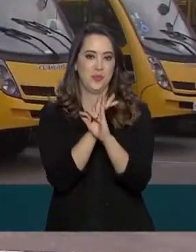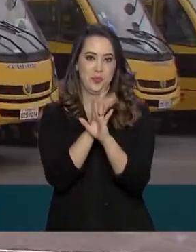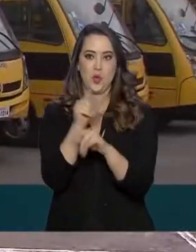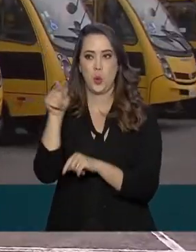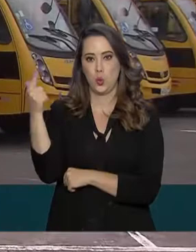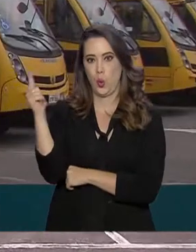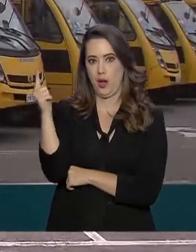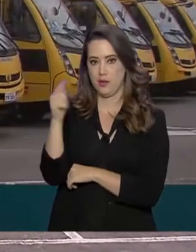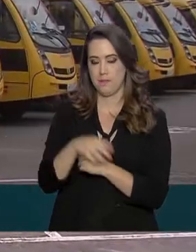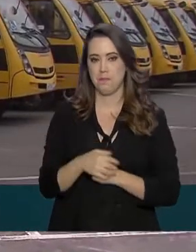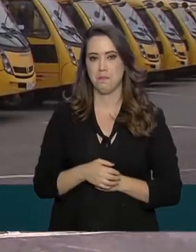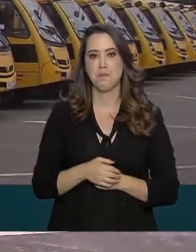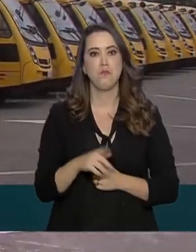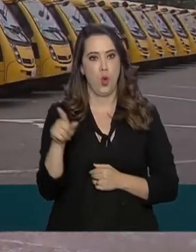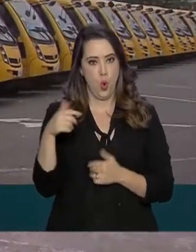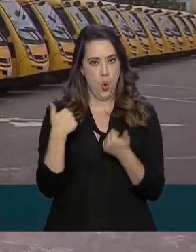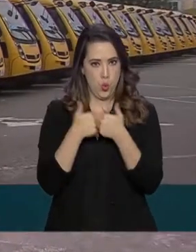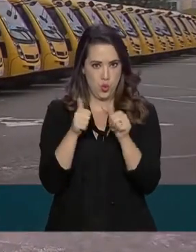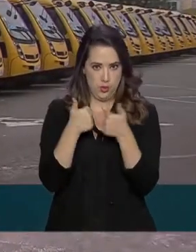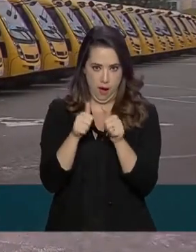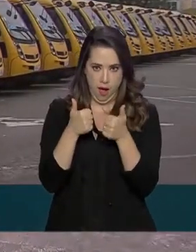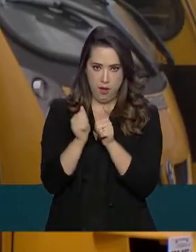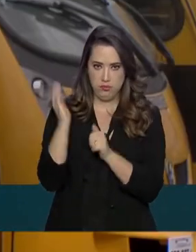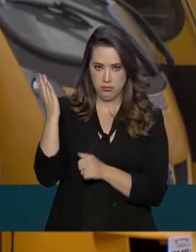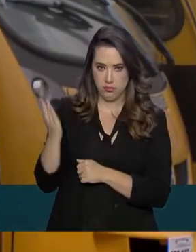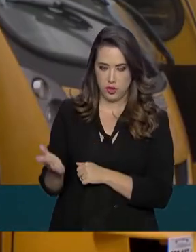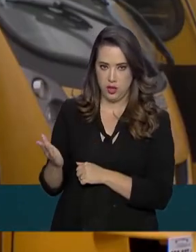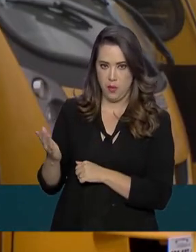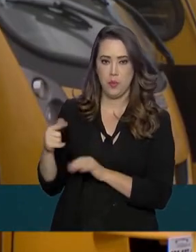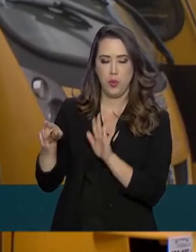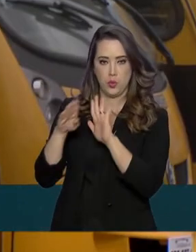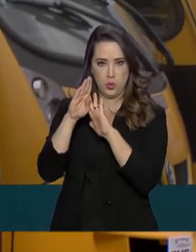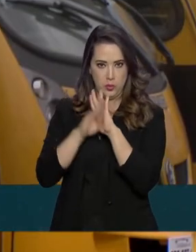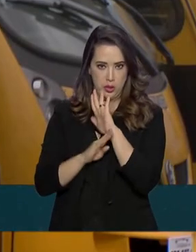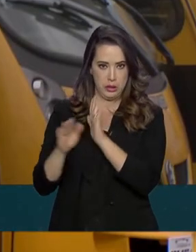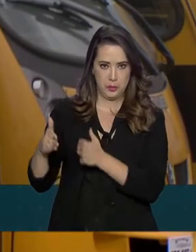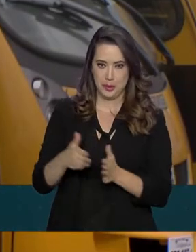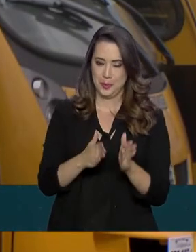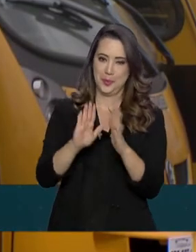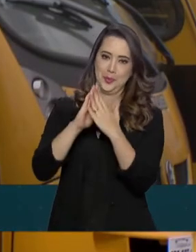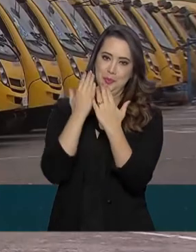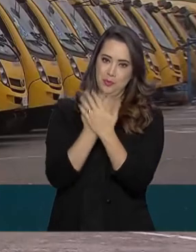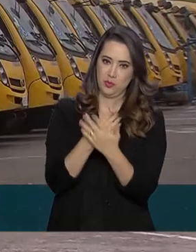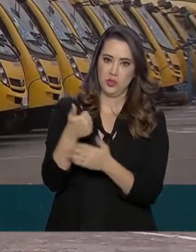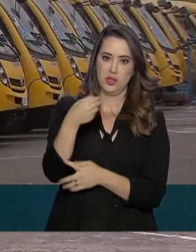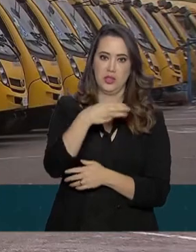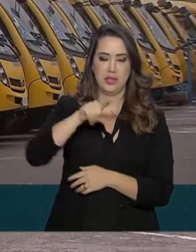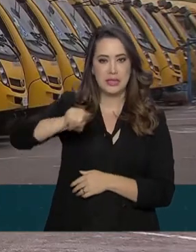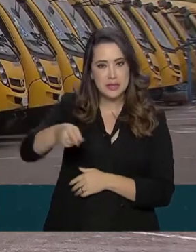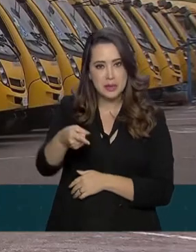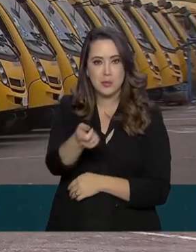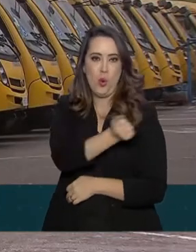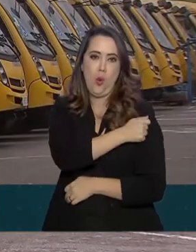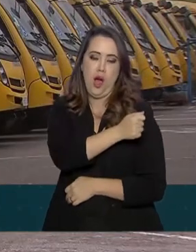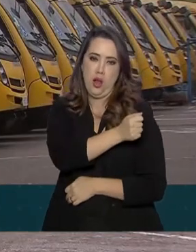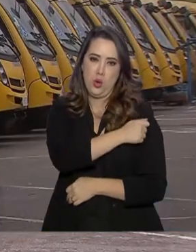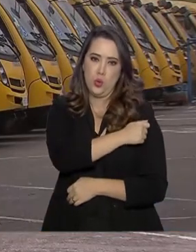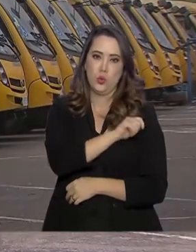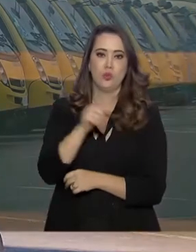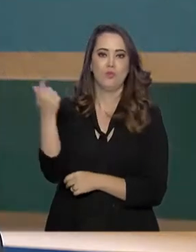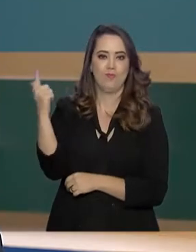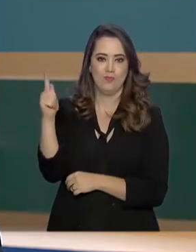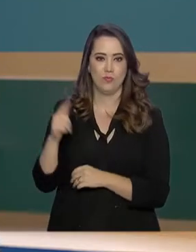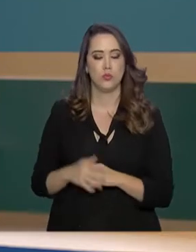Goiás. Os veículos são do programa Caminho da Escola e vão atender cerca de 13 mil alunos da rede pública estadual de